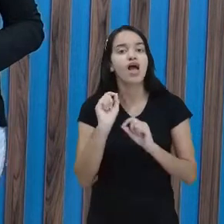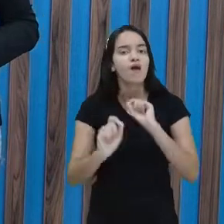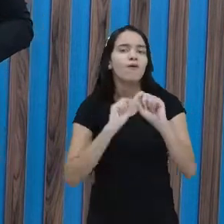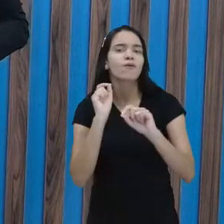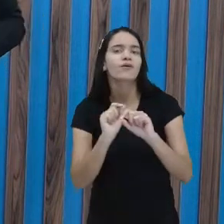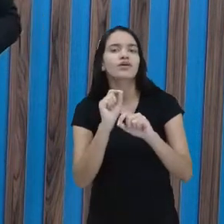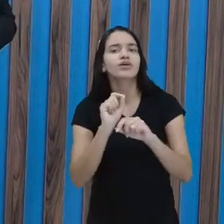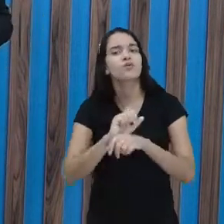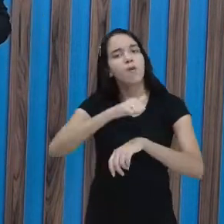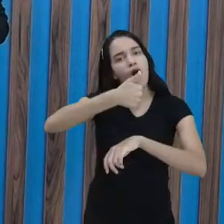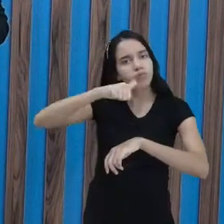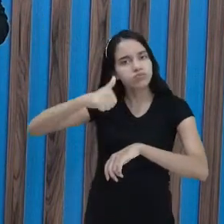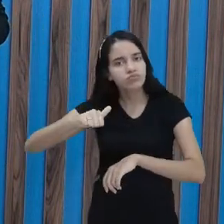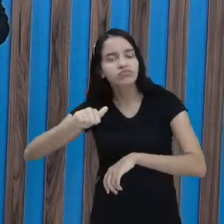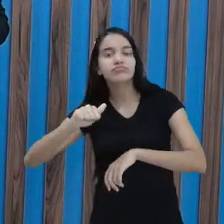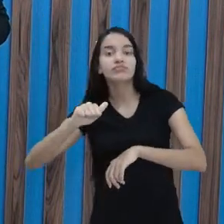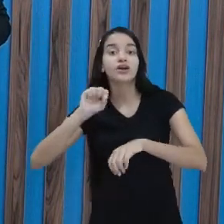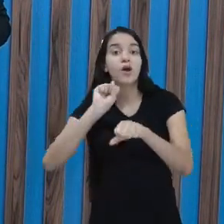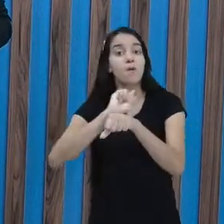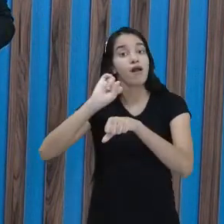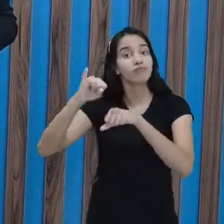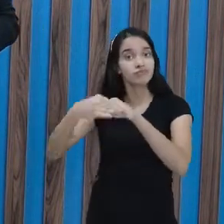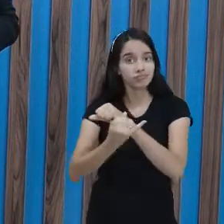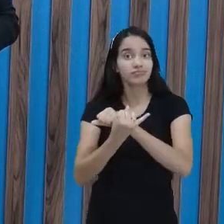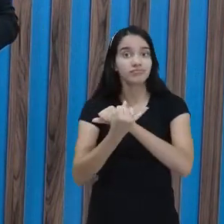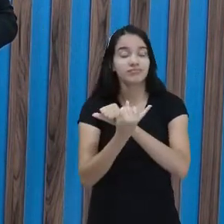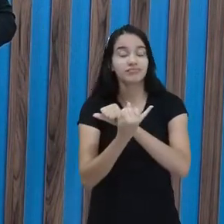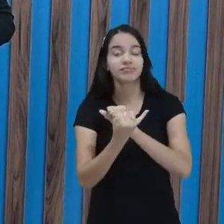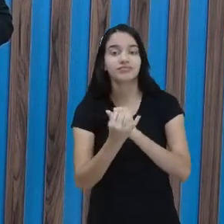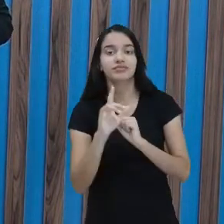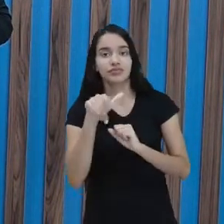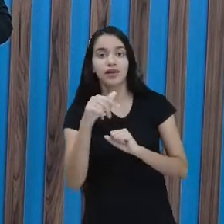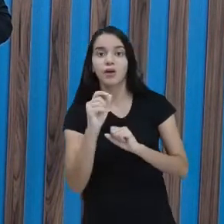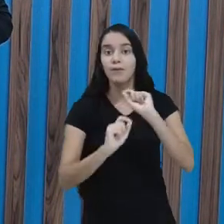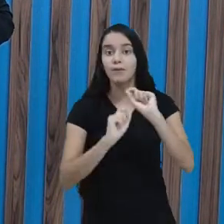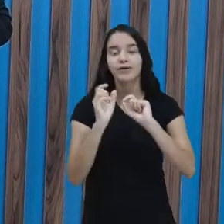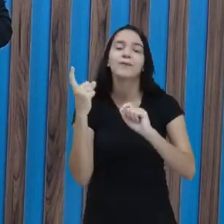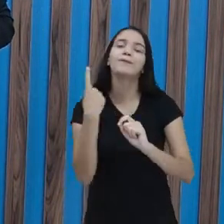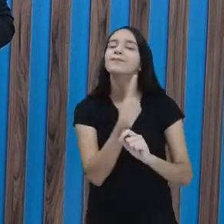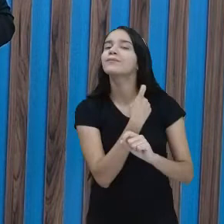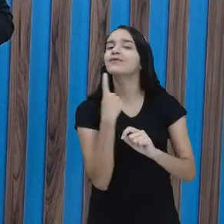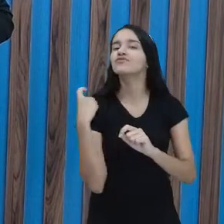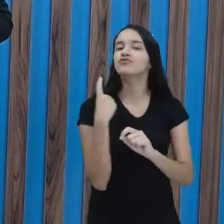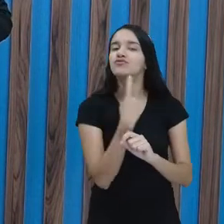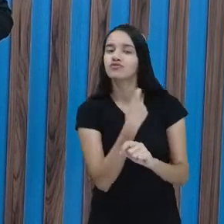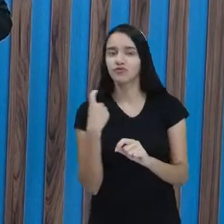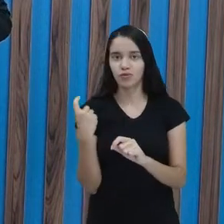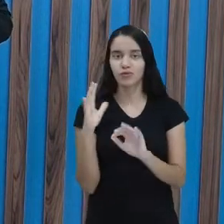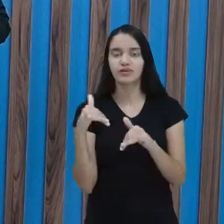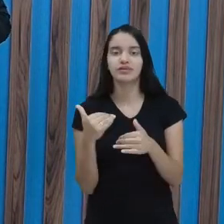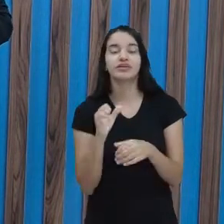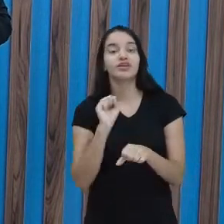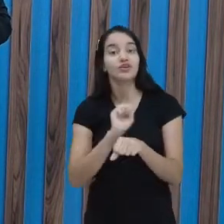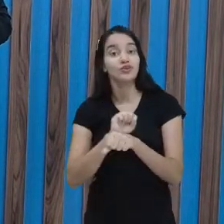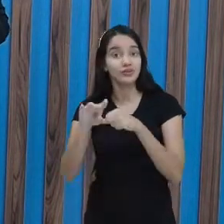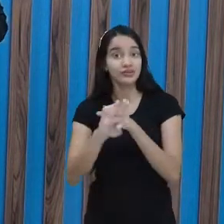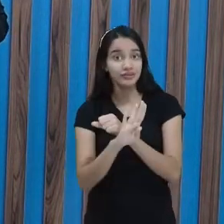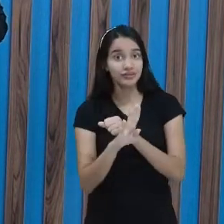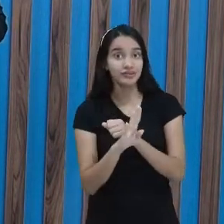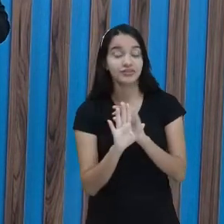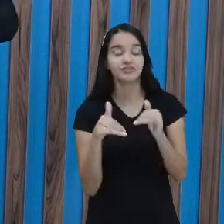qualidade, é um adjetivo para o perfume, para o substantivo perfume.